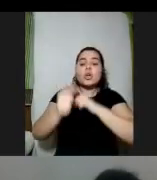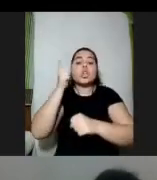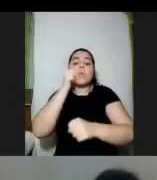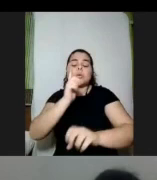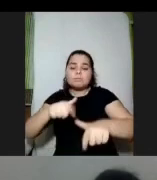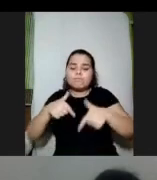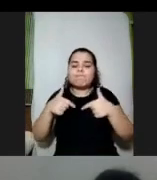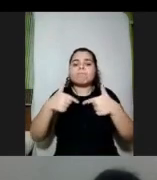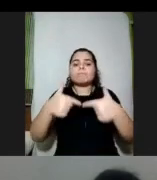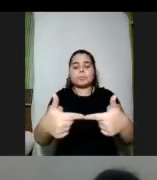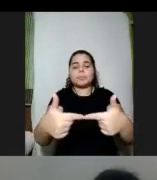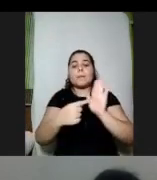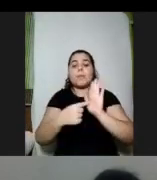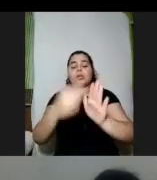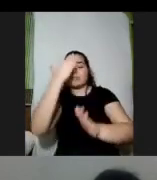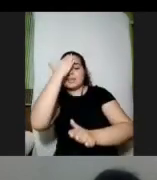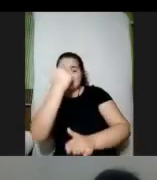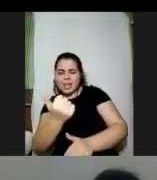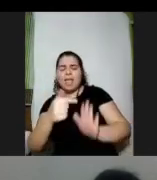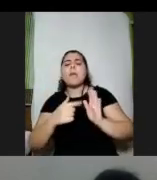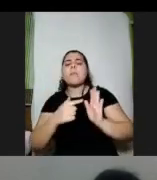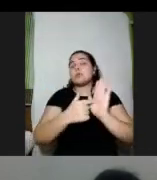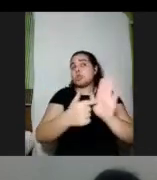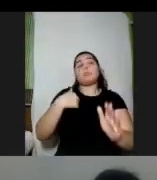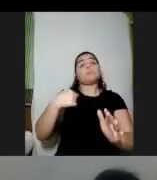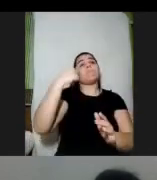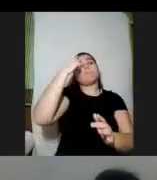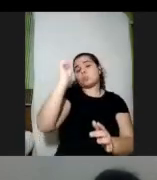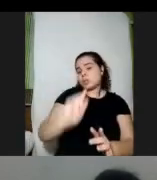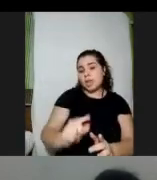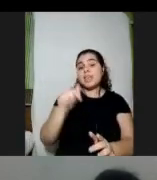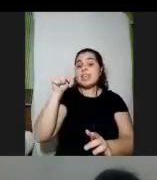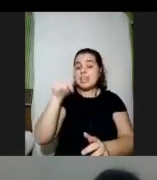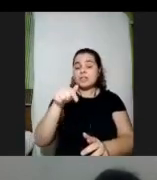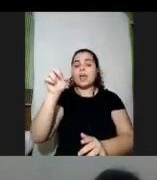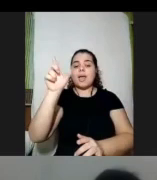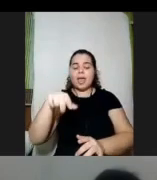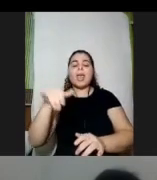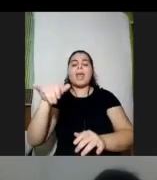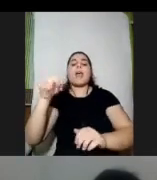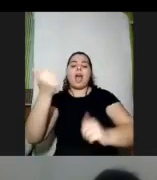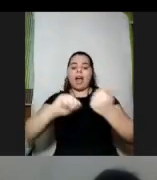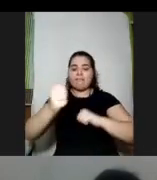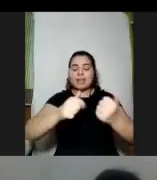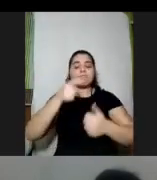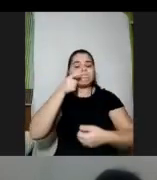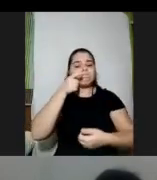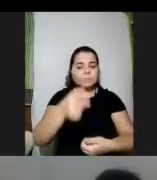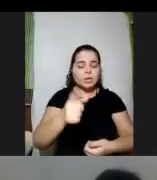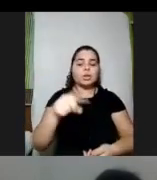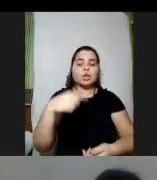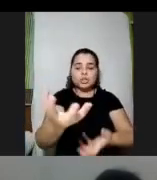ao que sabem e ao que não sabem né e eu acho que essa é o tipo de avaliação que nos interessa que nos permite né